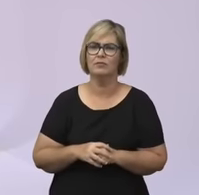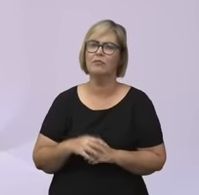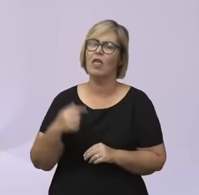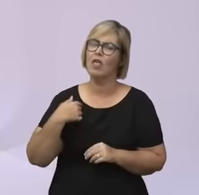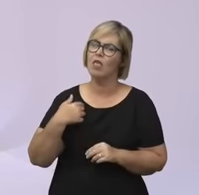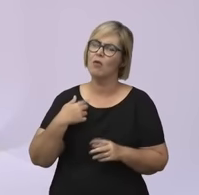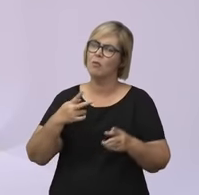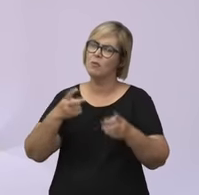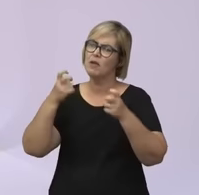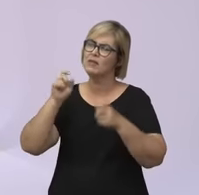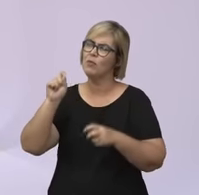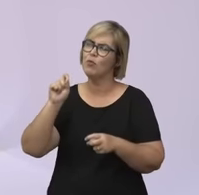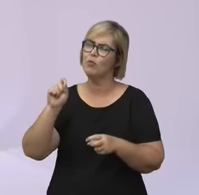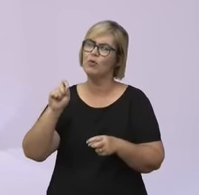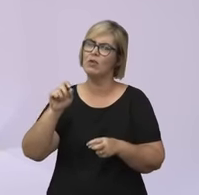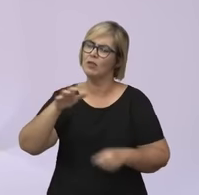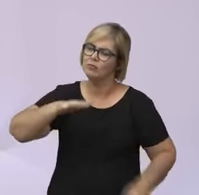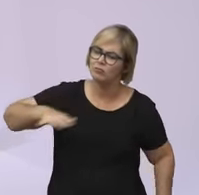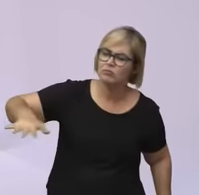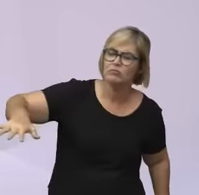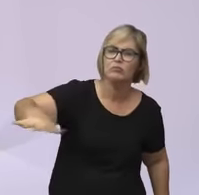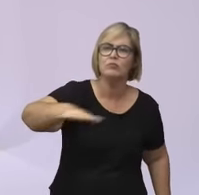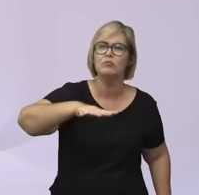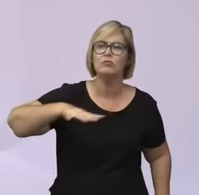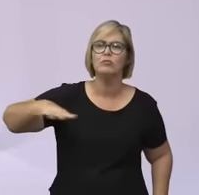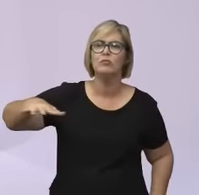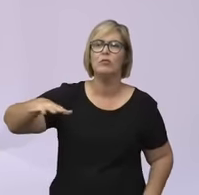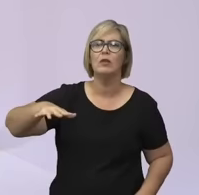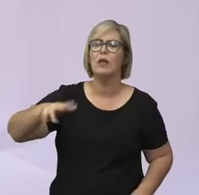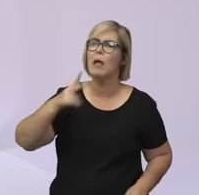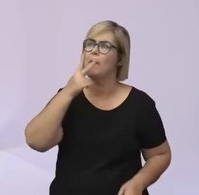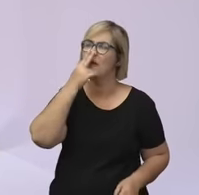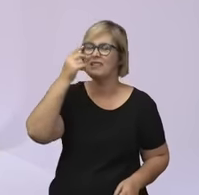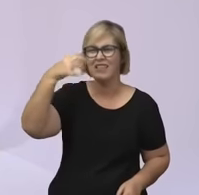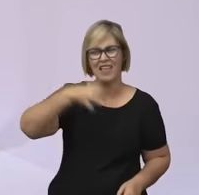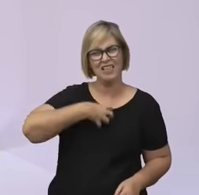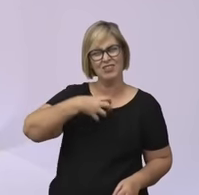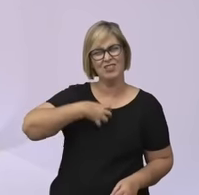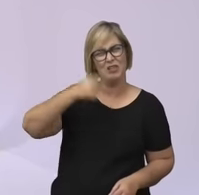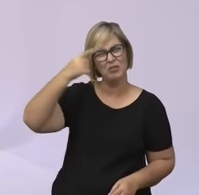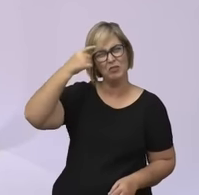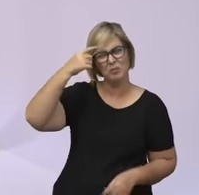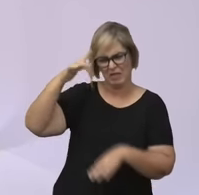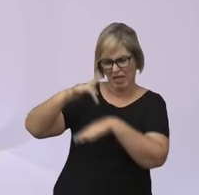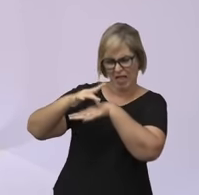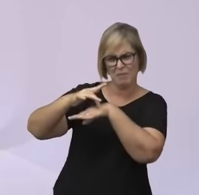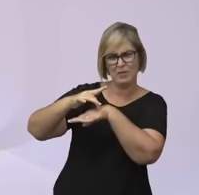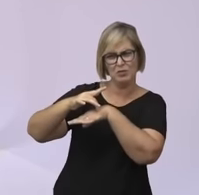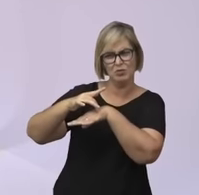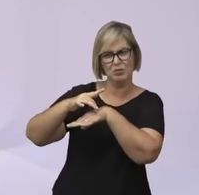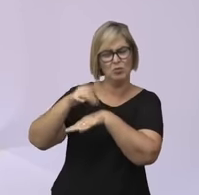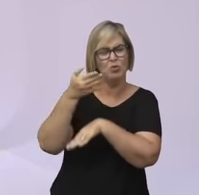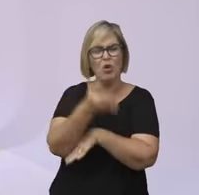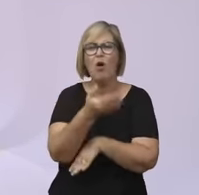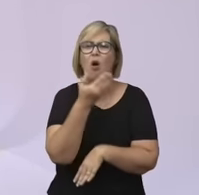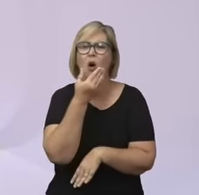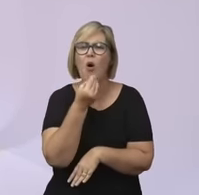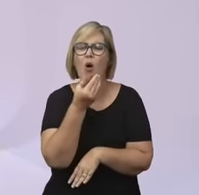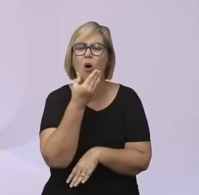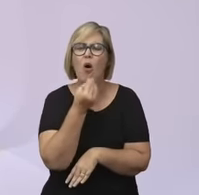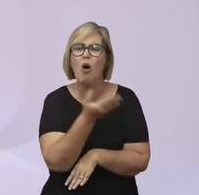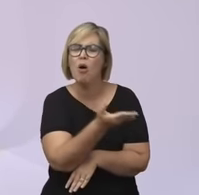o círculo vicioso em que esse desprezível modo de pensar tem colocado os homens sem o perceberem.